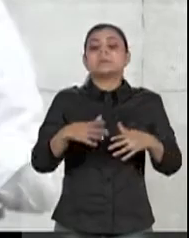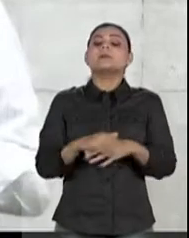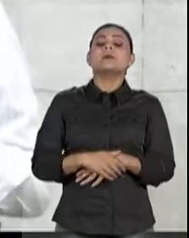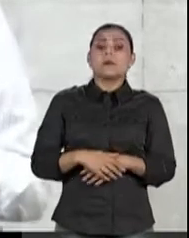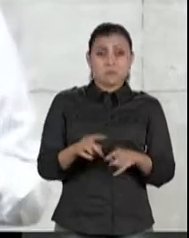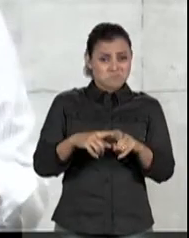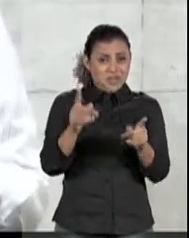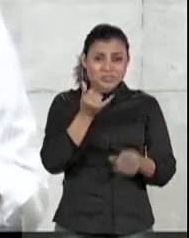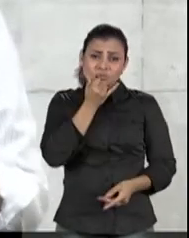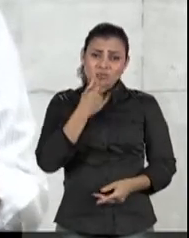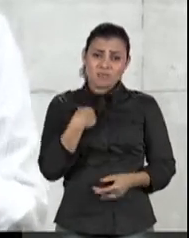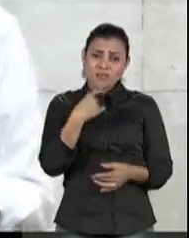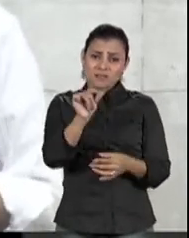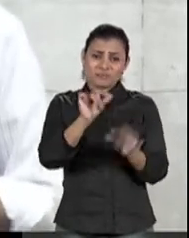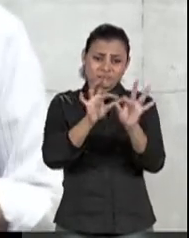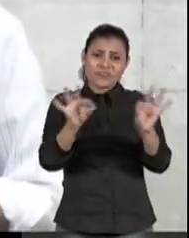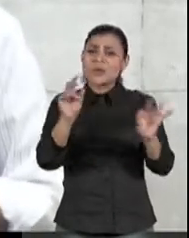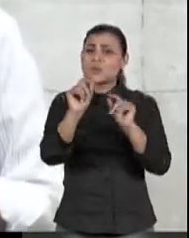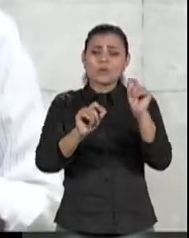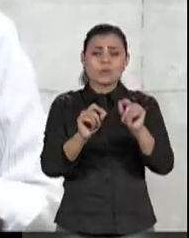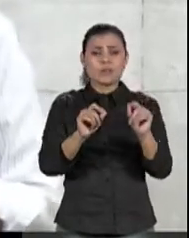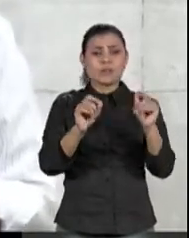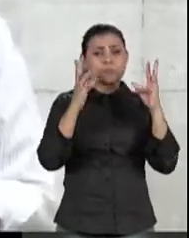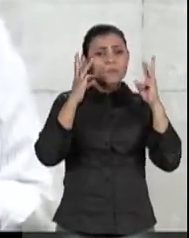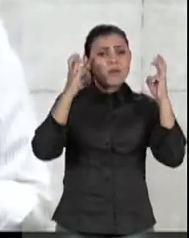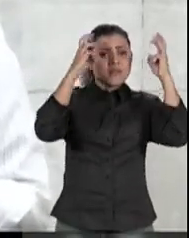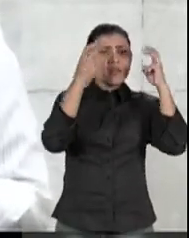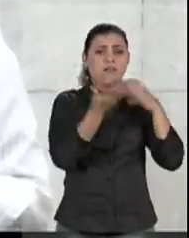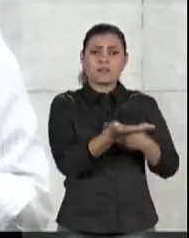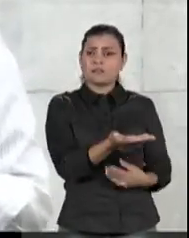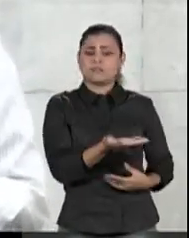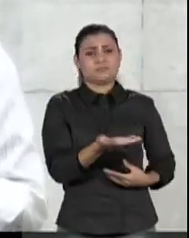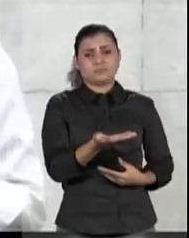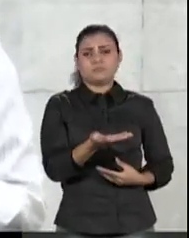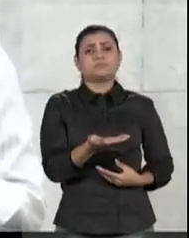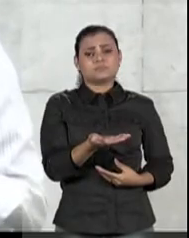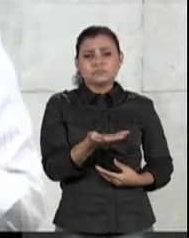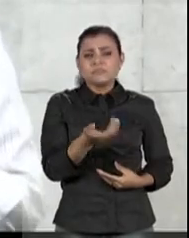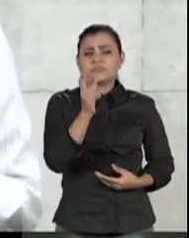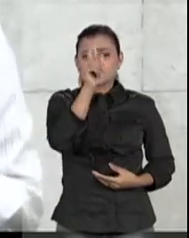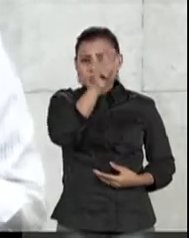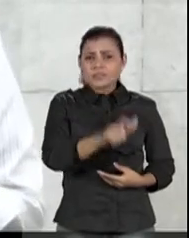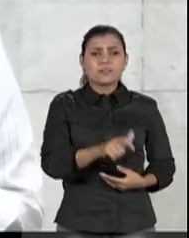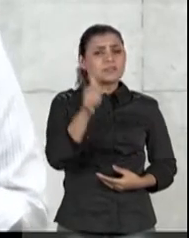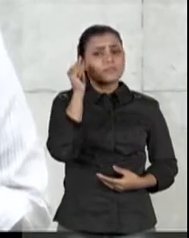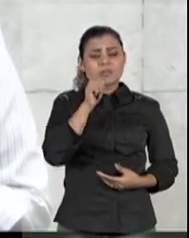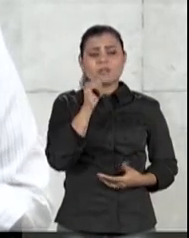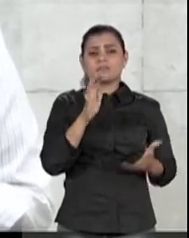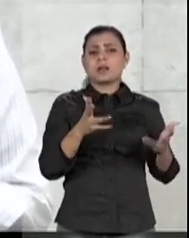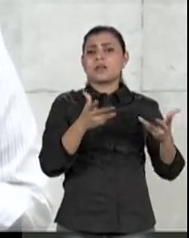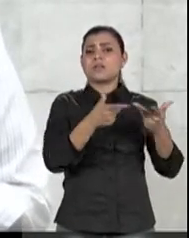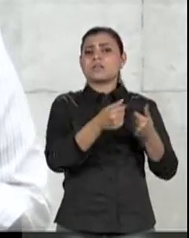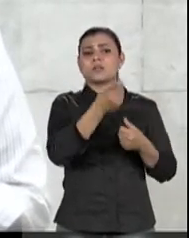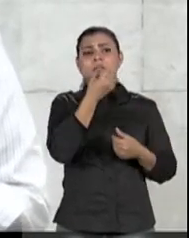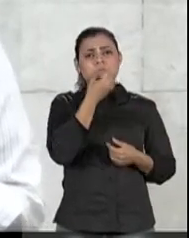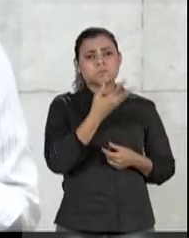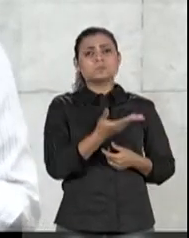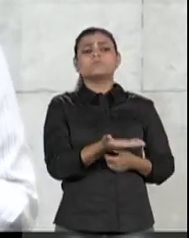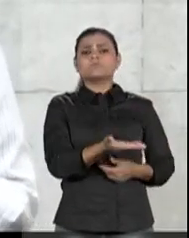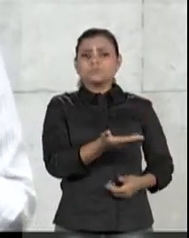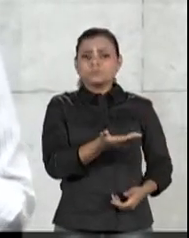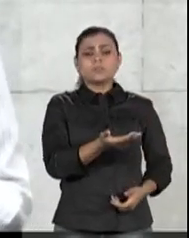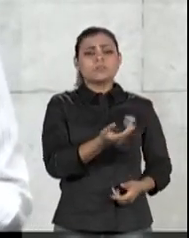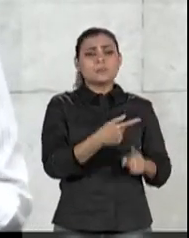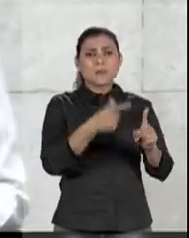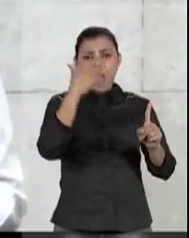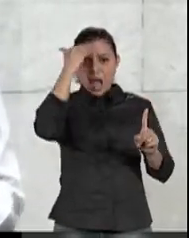com uma menção à Marielle Franco, justamente uma pessoa extraordinariamente ponderada, foi